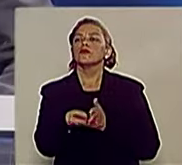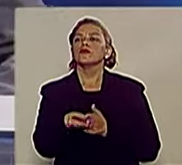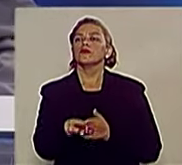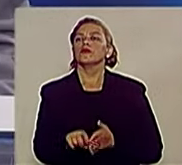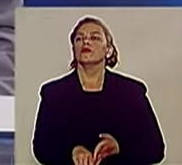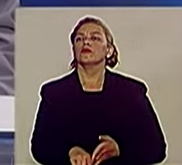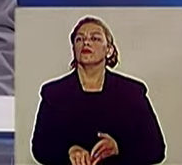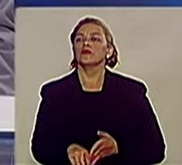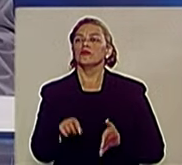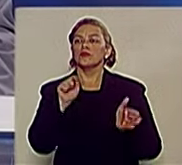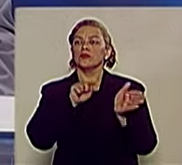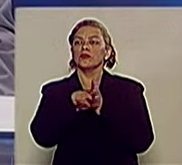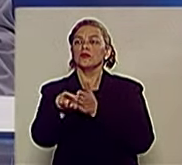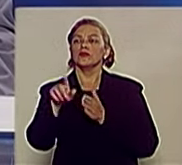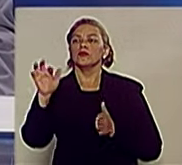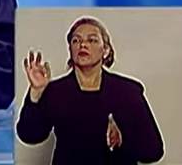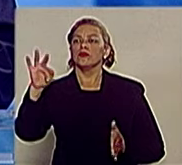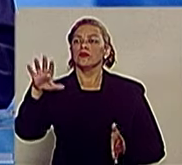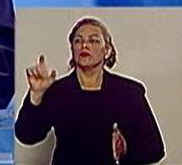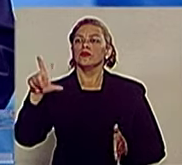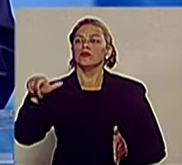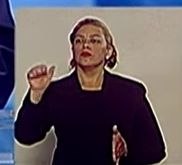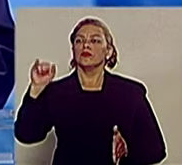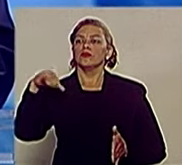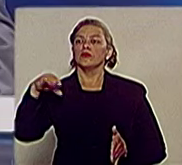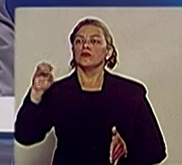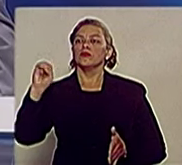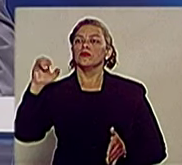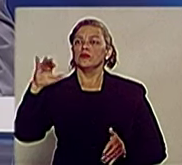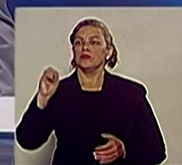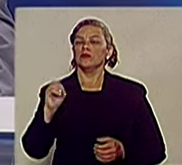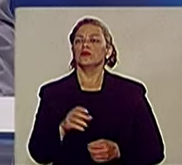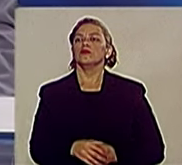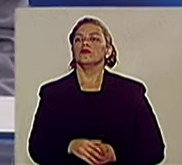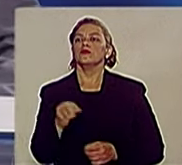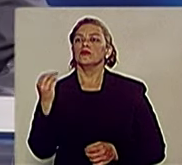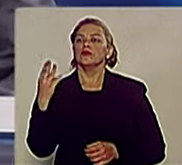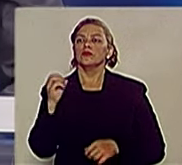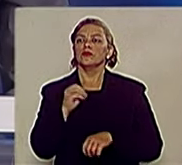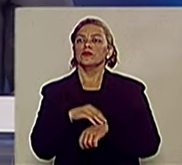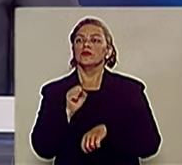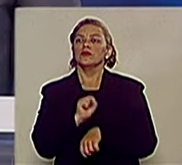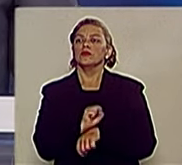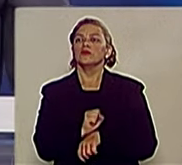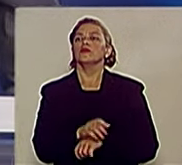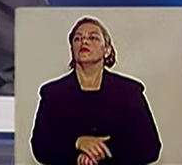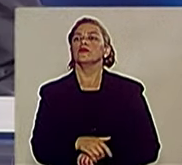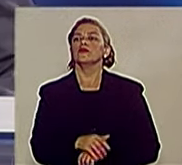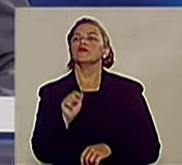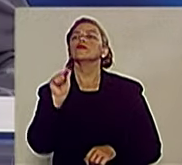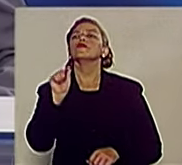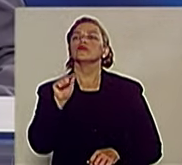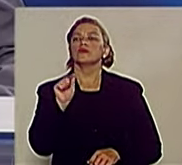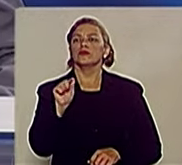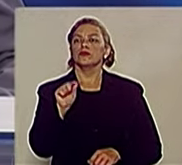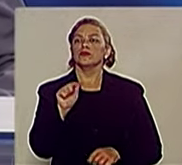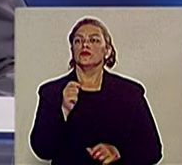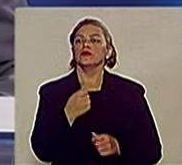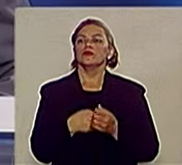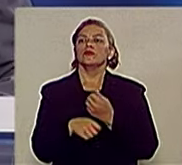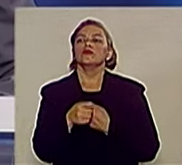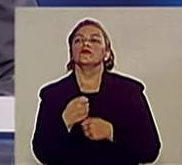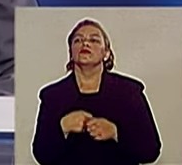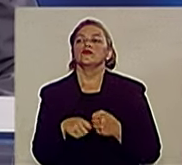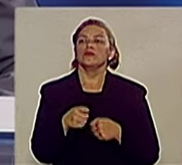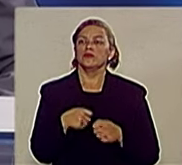A pergunta vai para o Felício Ramut. 30 segundos, candidato. Felício Ramut. O senhor, como administrador, que está se